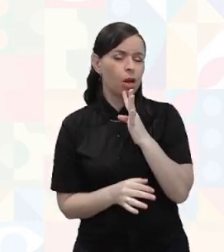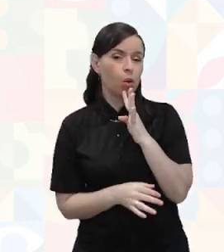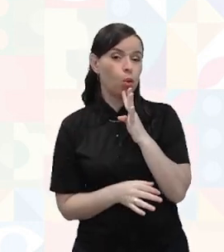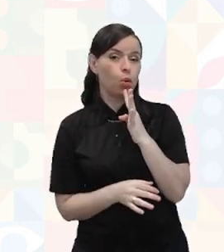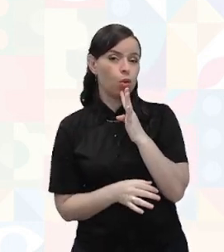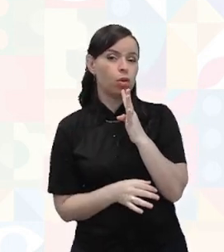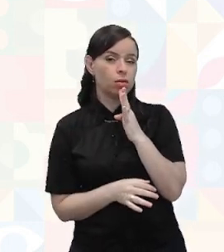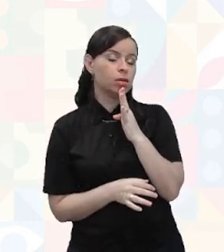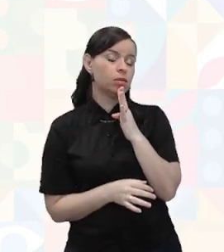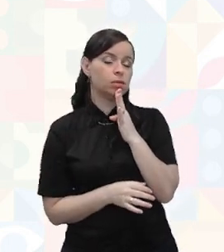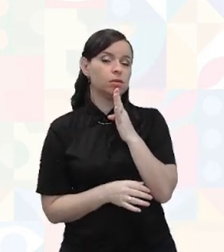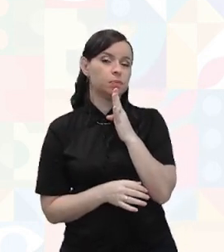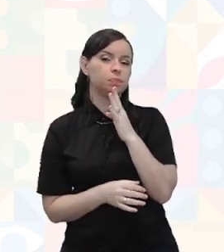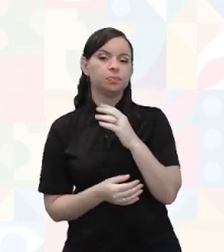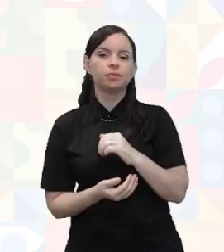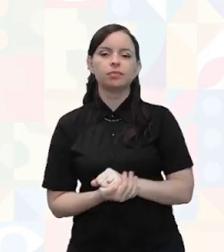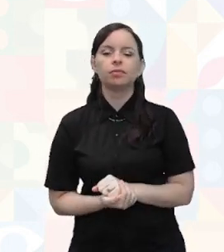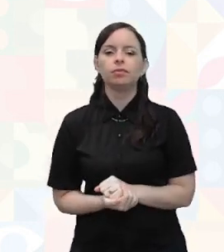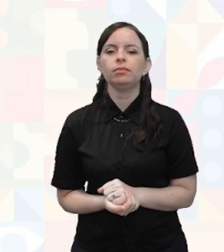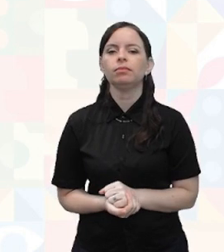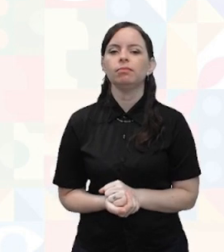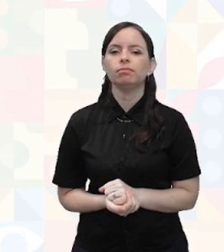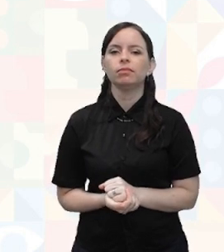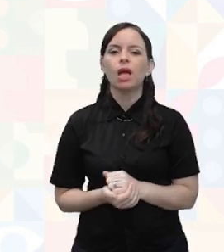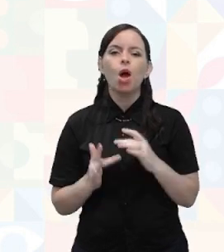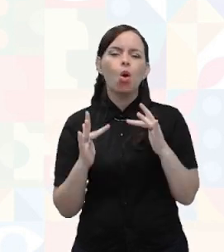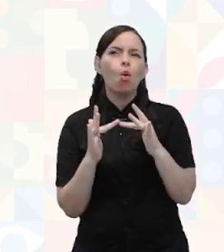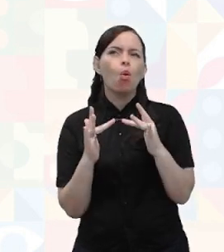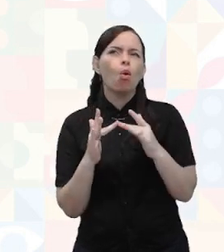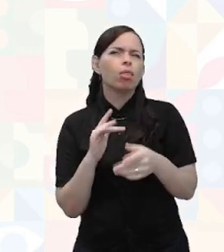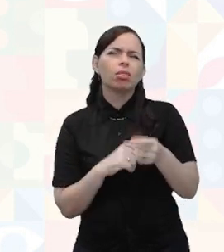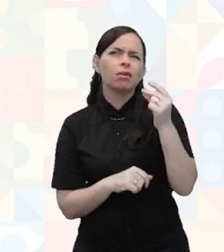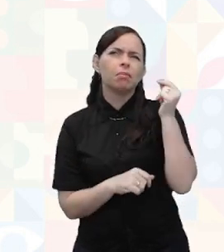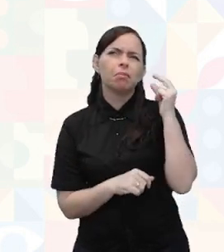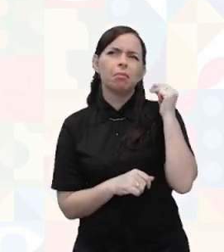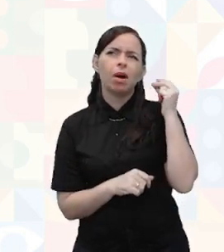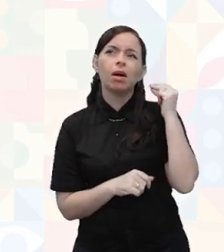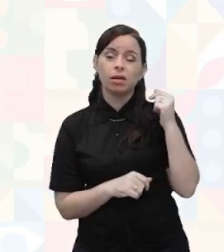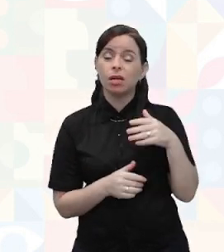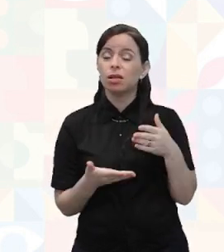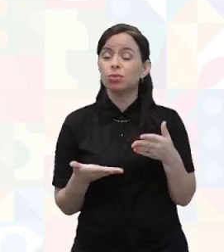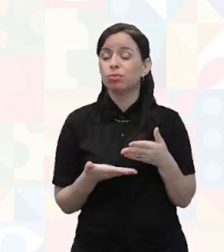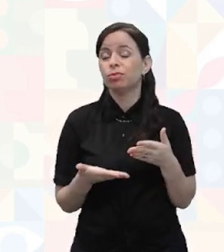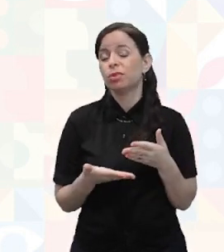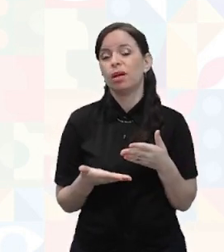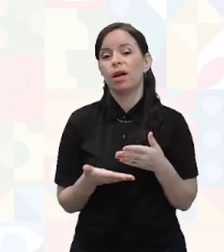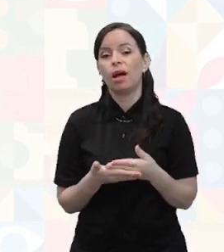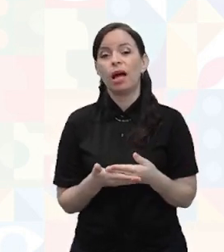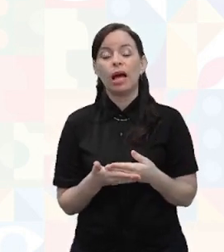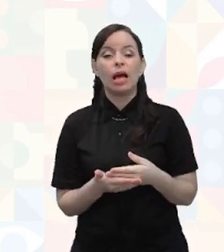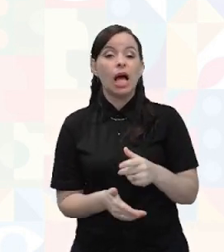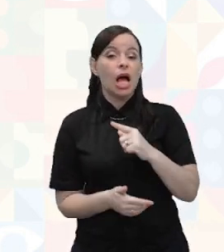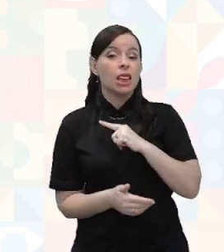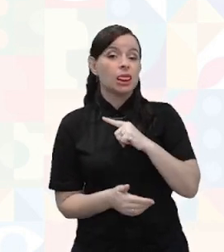família, da última vez que tive contato, acho que chegou até aí, né? Eles já tinham nove filhos. Desses